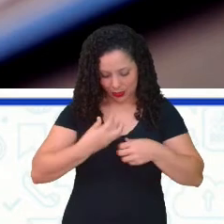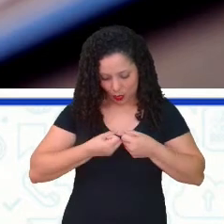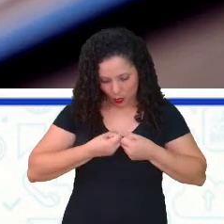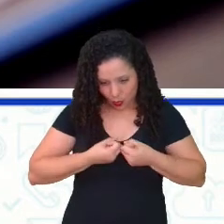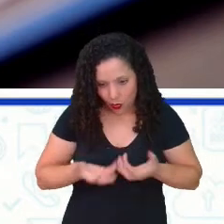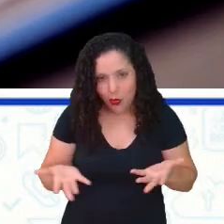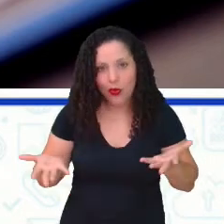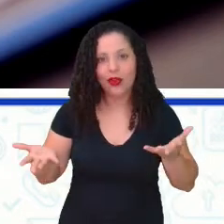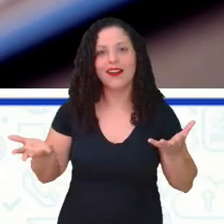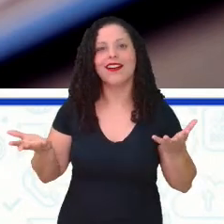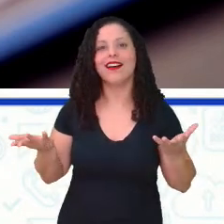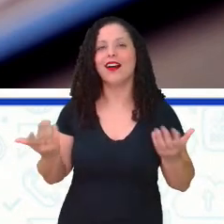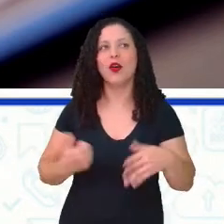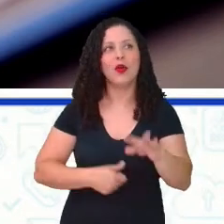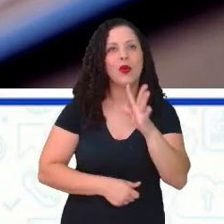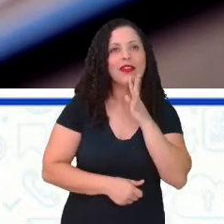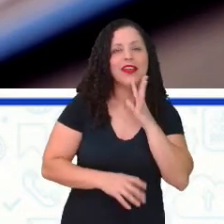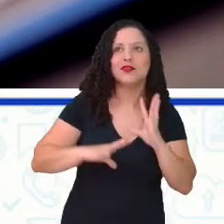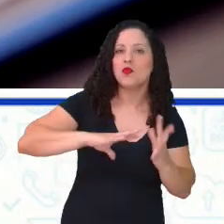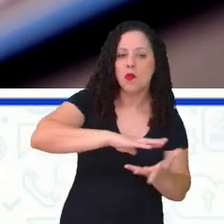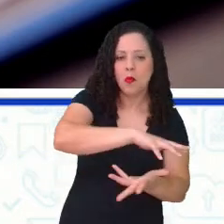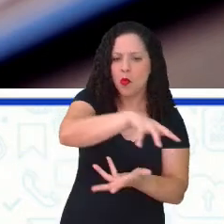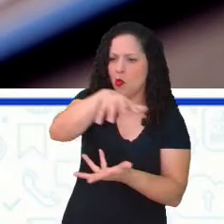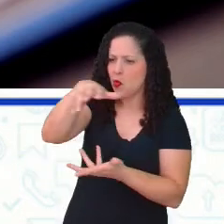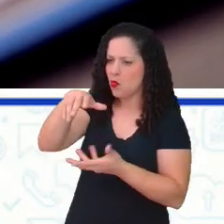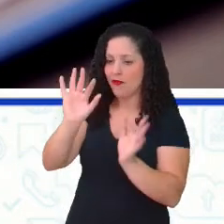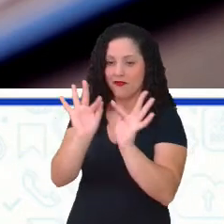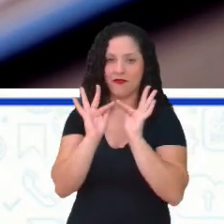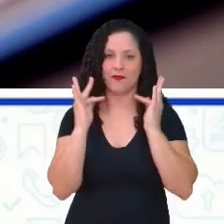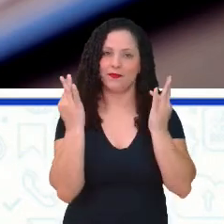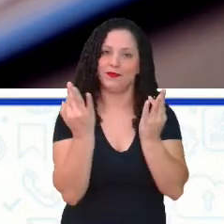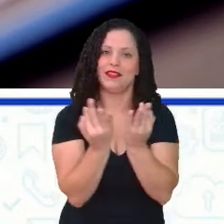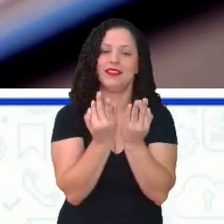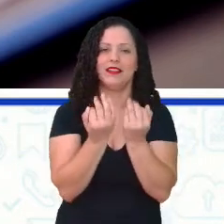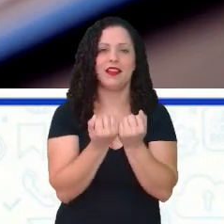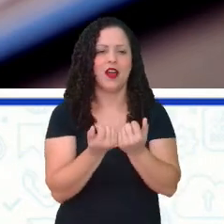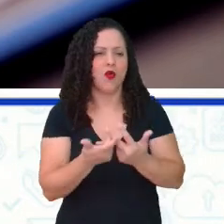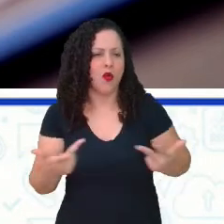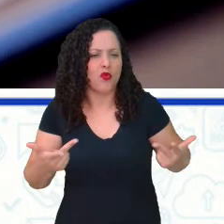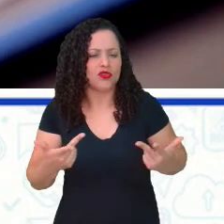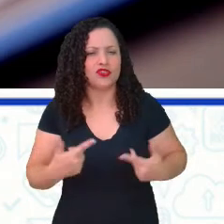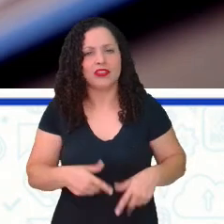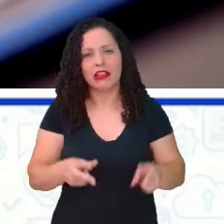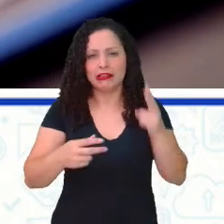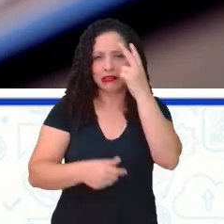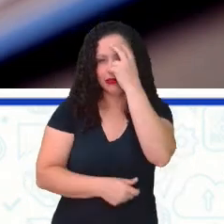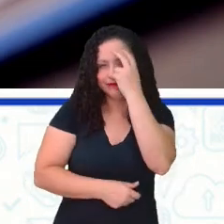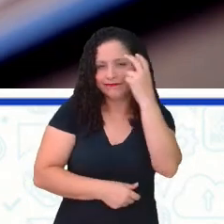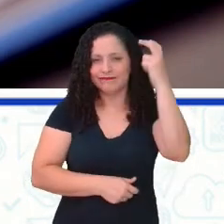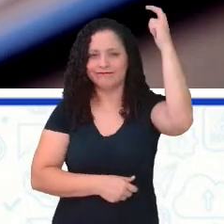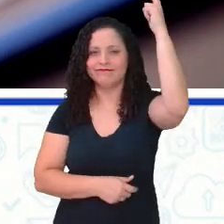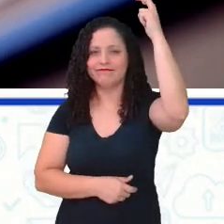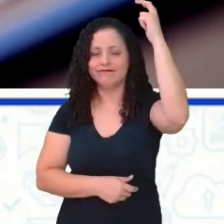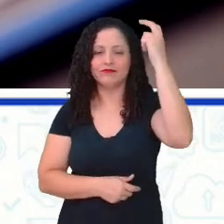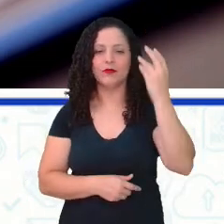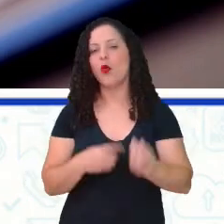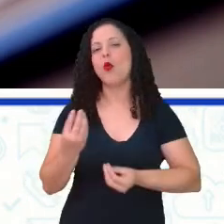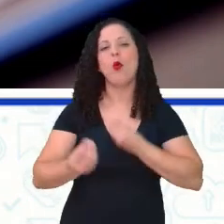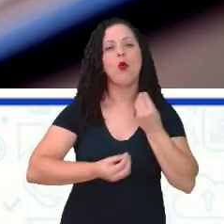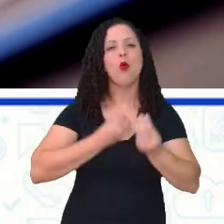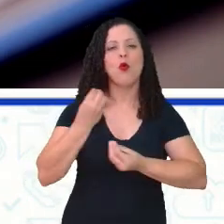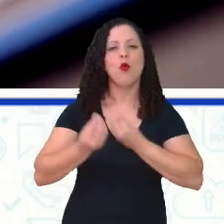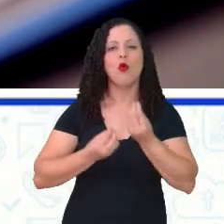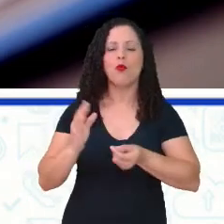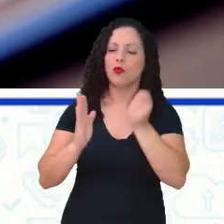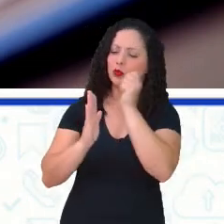o mundo que representa a família dela. O mundo, o seu mundo intelectual, não é? Como ela se apresenta